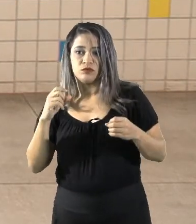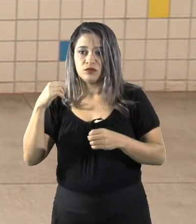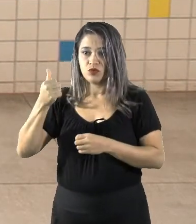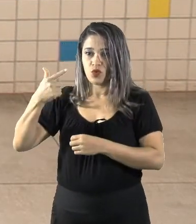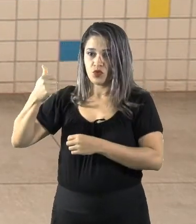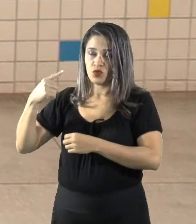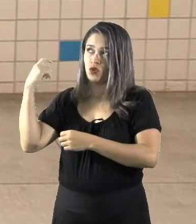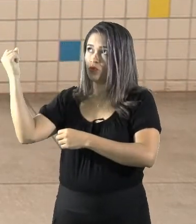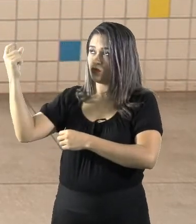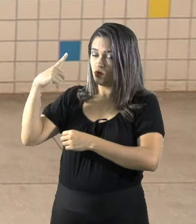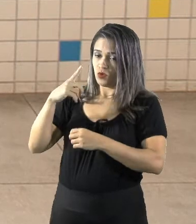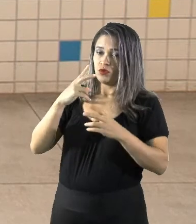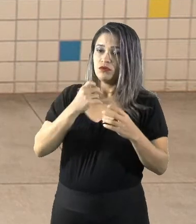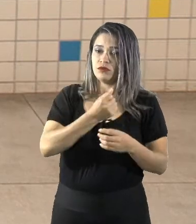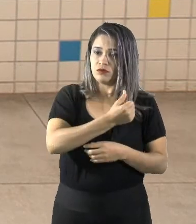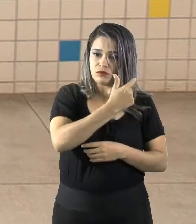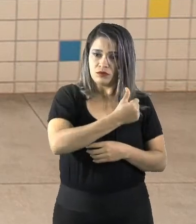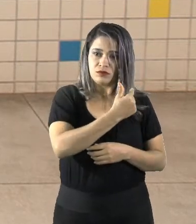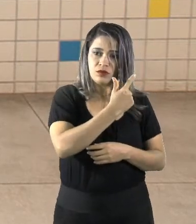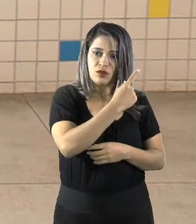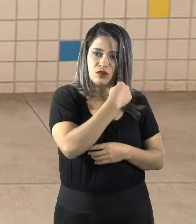de noite. Tá bom?